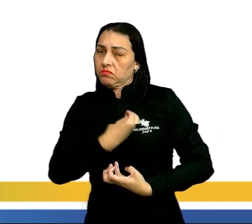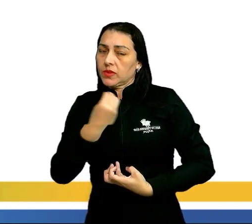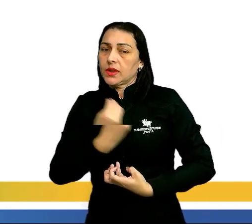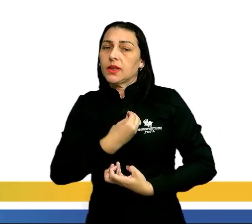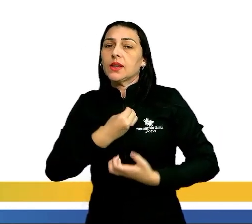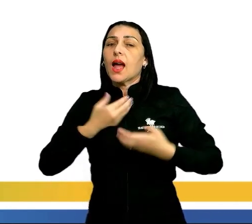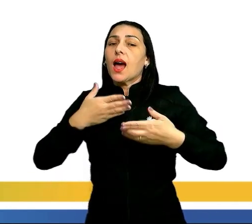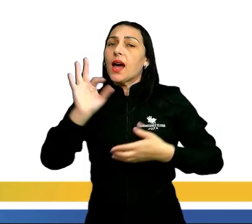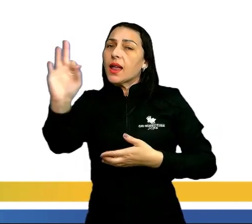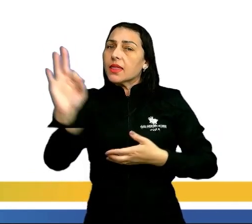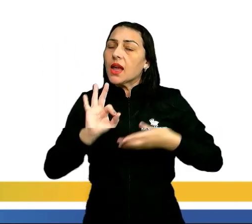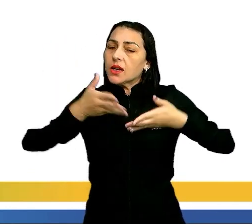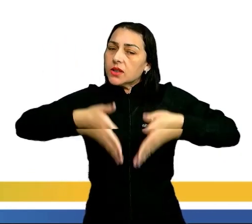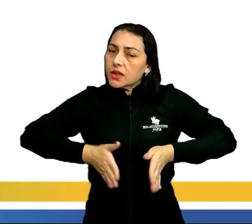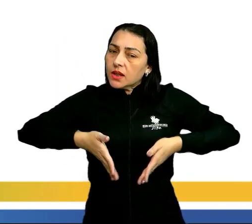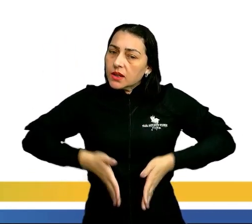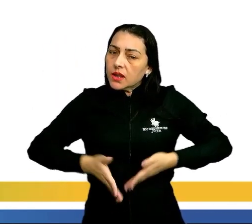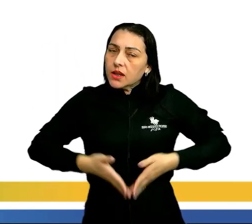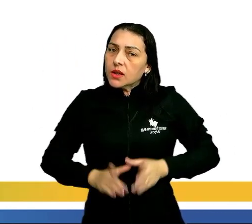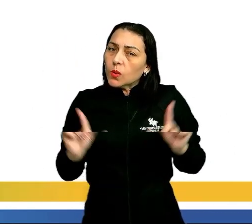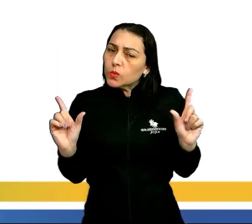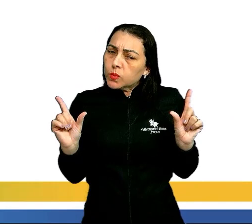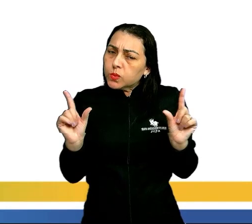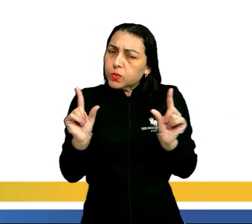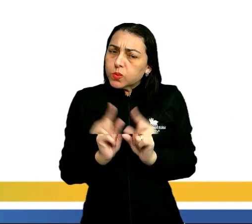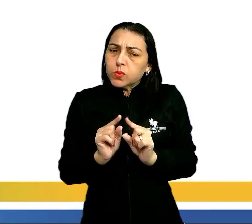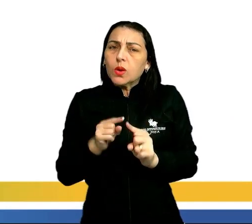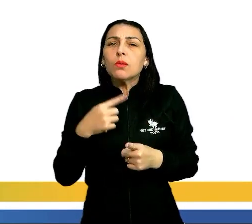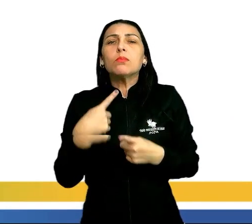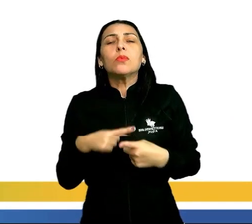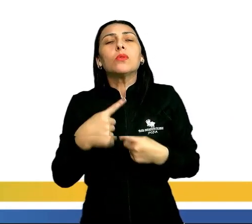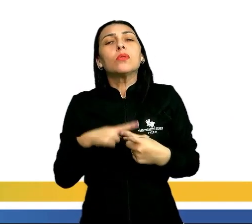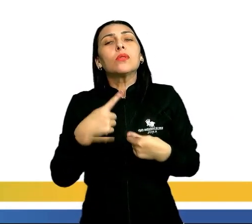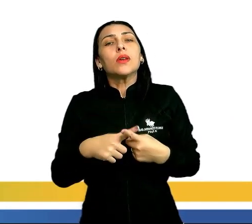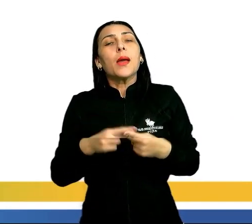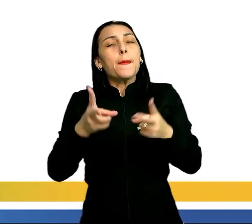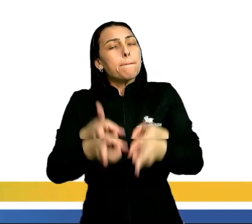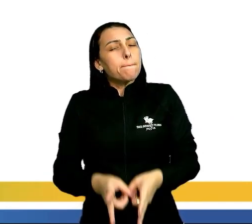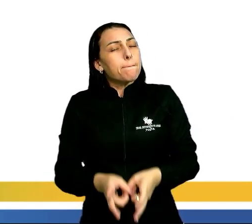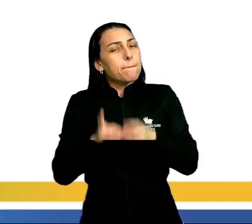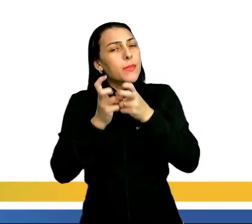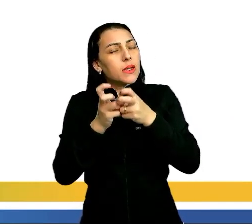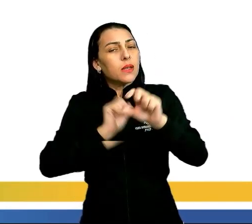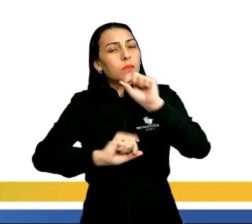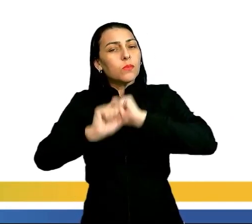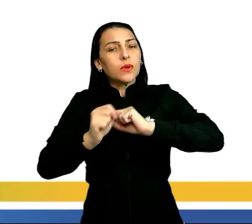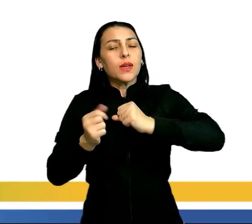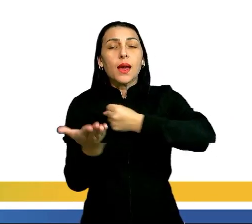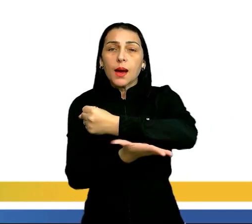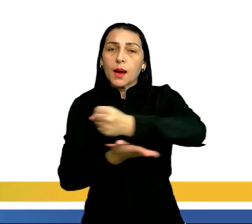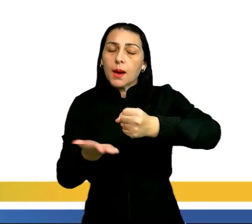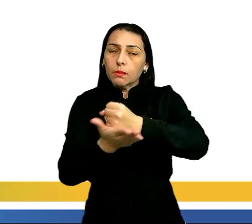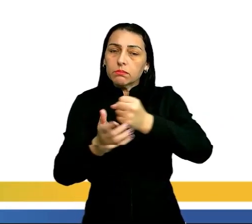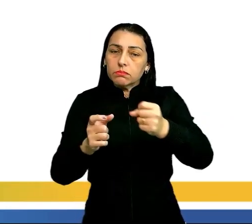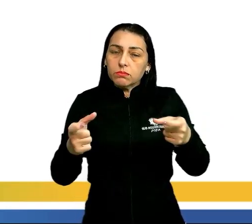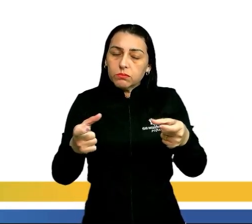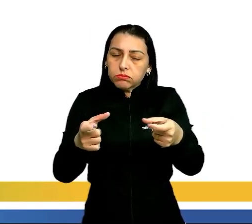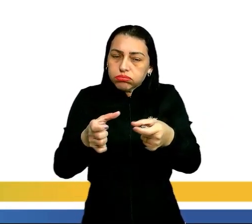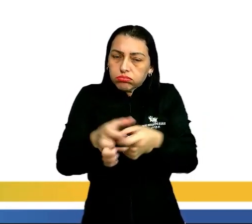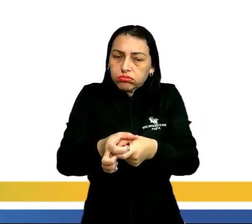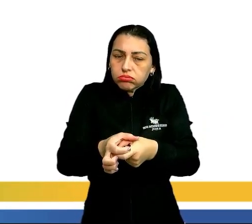taxa de natalidade nesses países é bem reduzida. Por quê? Porque a gente percebe aqui que a base é mais